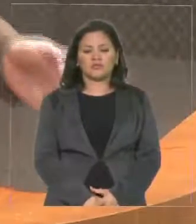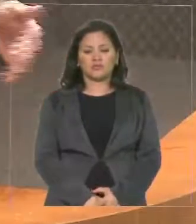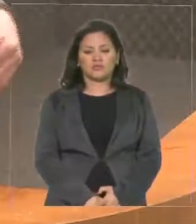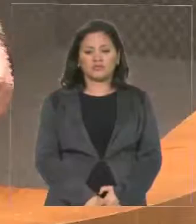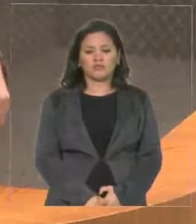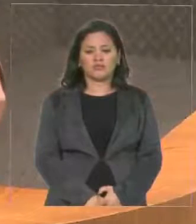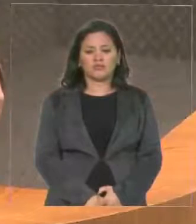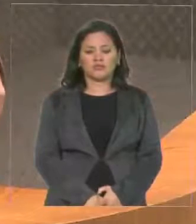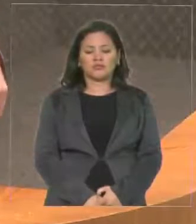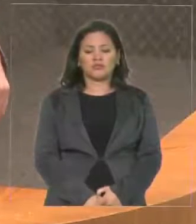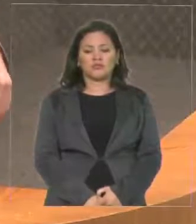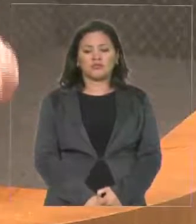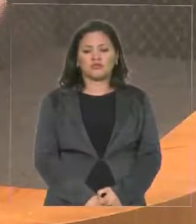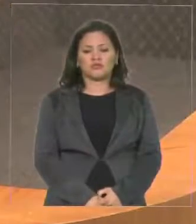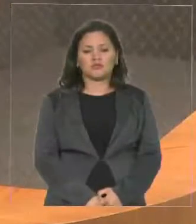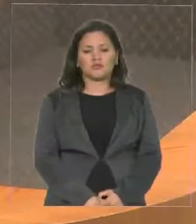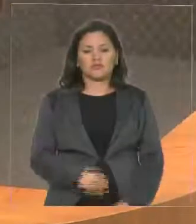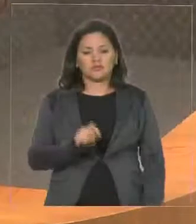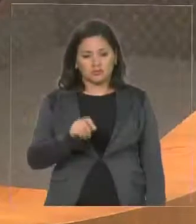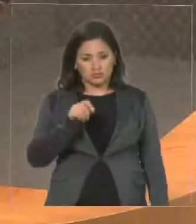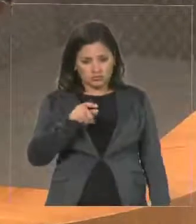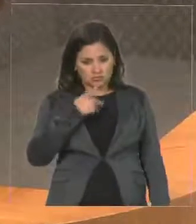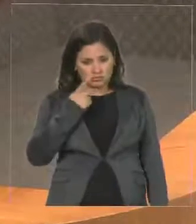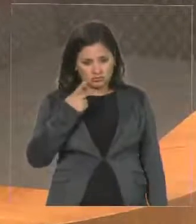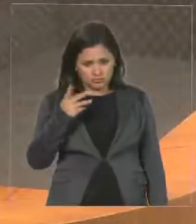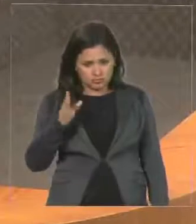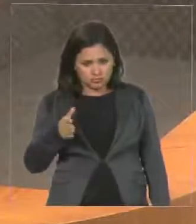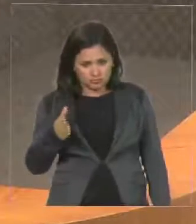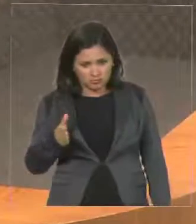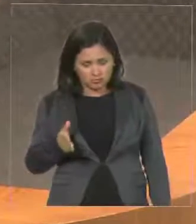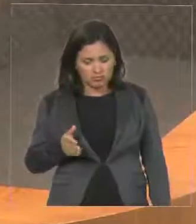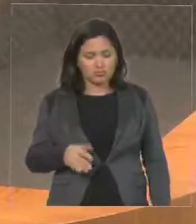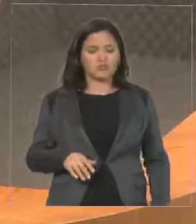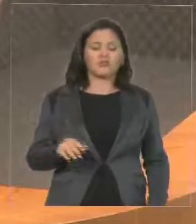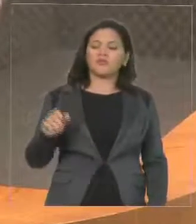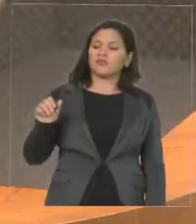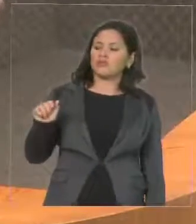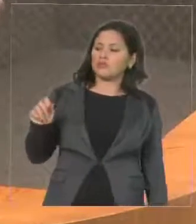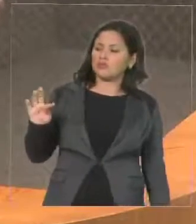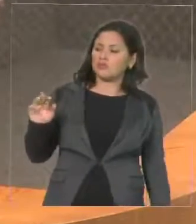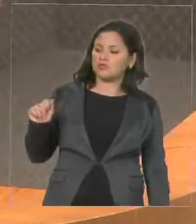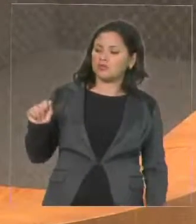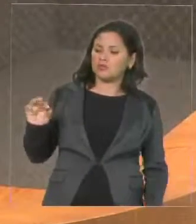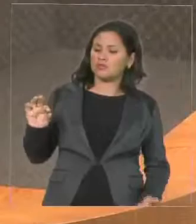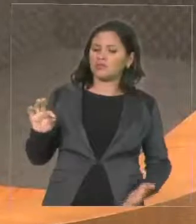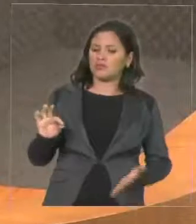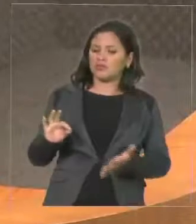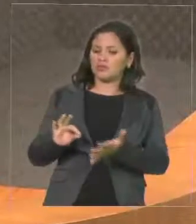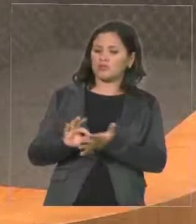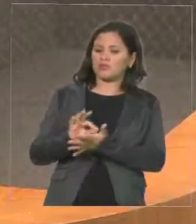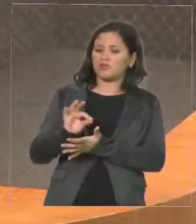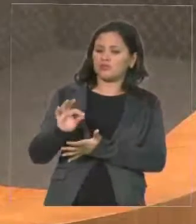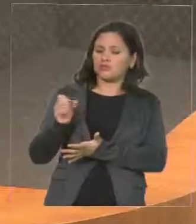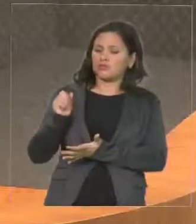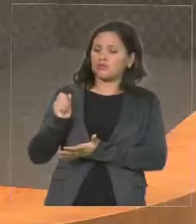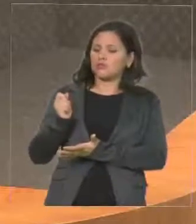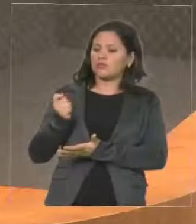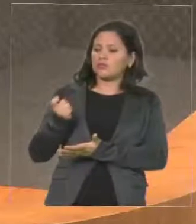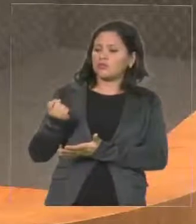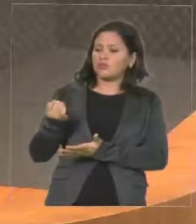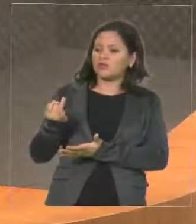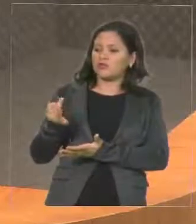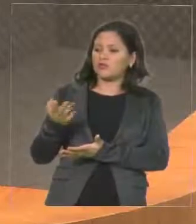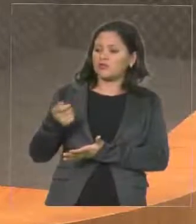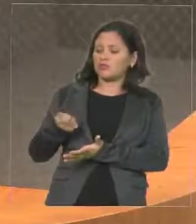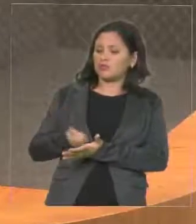que V. Exª já falou aqui? Que na ata de registro de preço tem um valor, e a Secretaria de